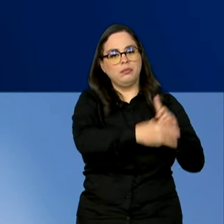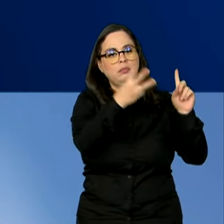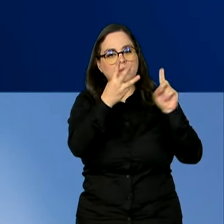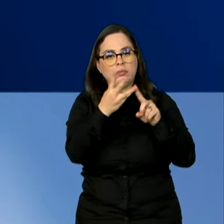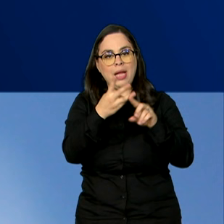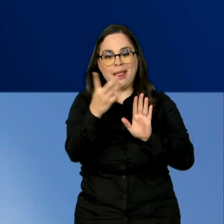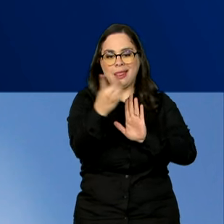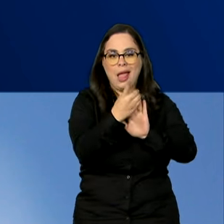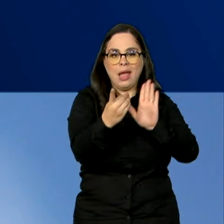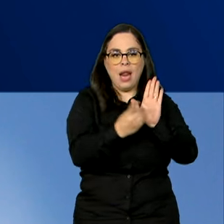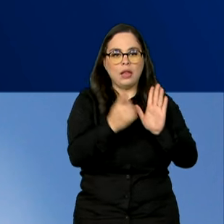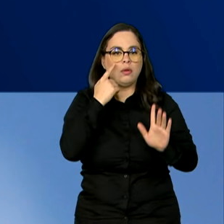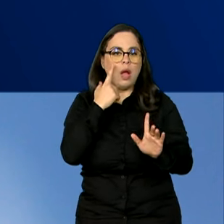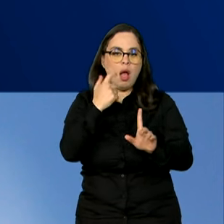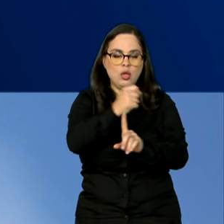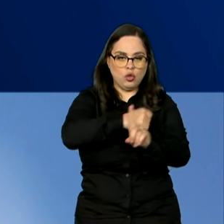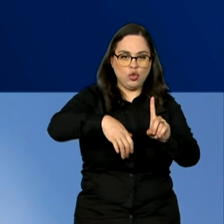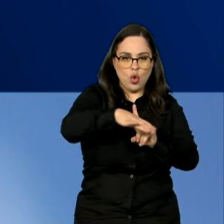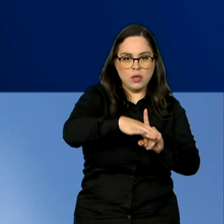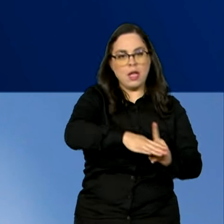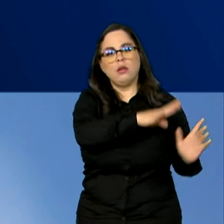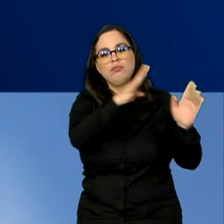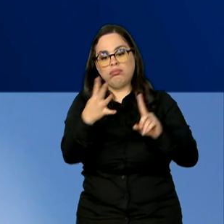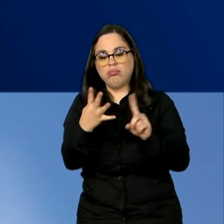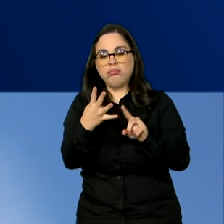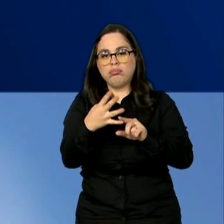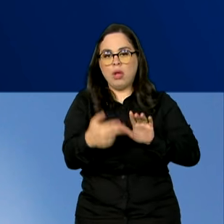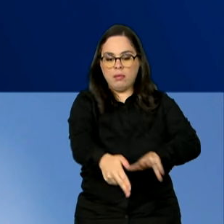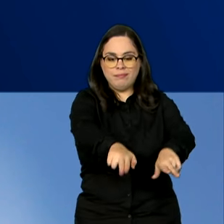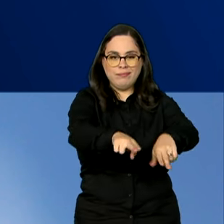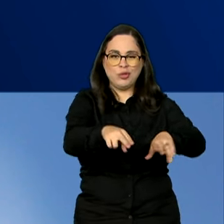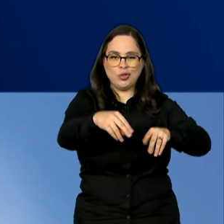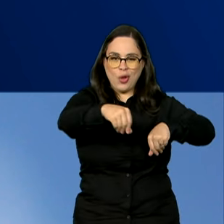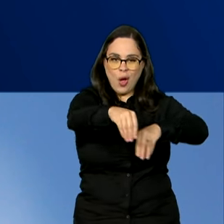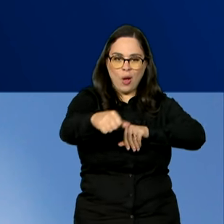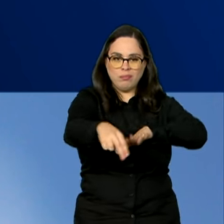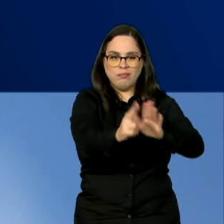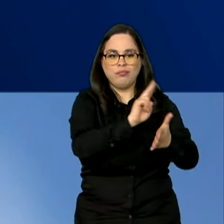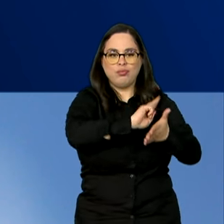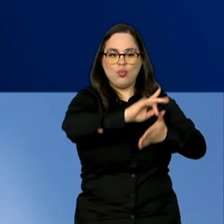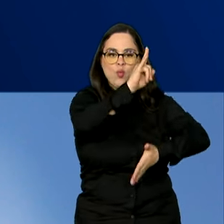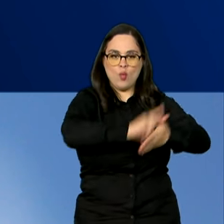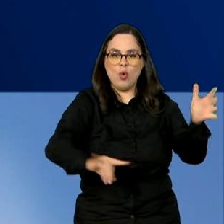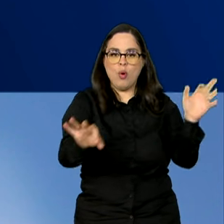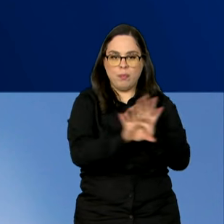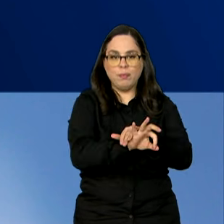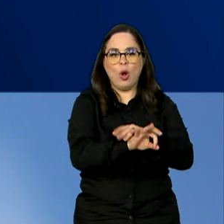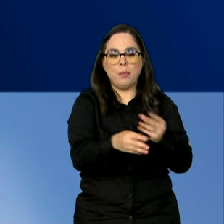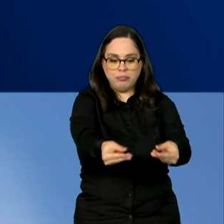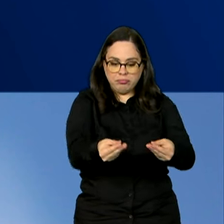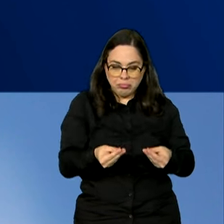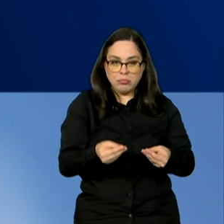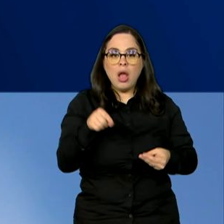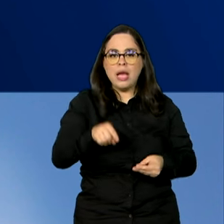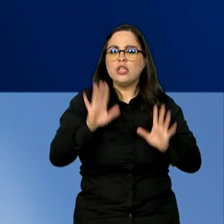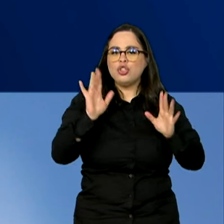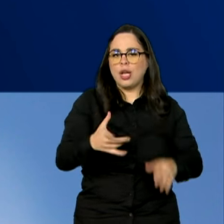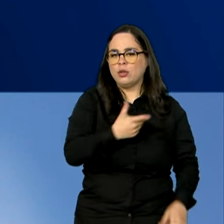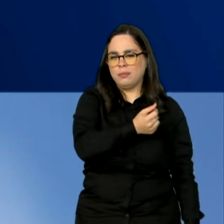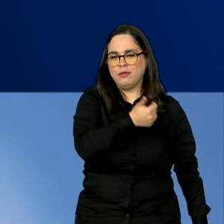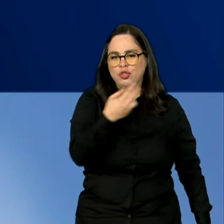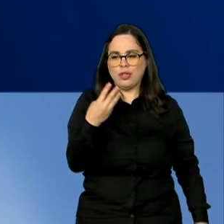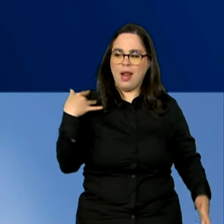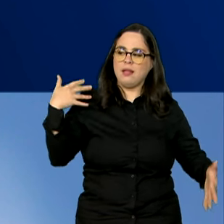decreto de interesse social e o título de domínio. Com essas entregas, desde 2023